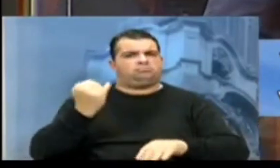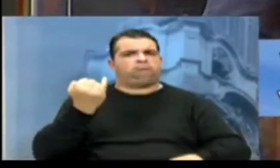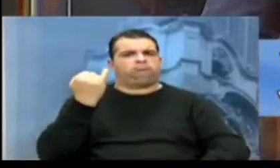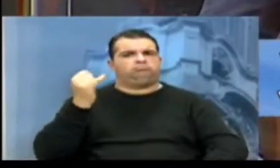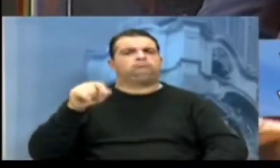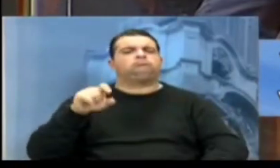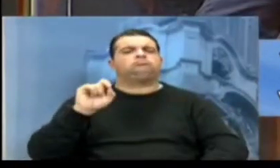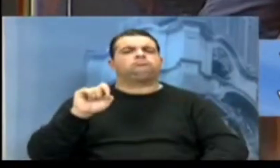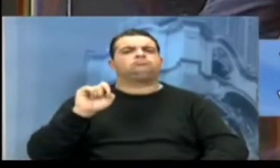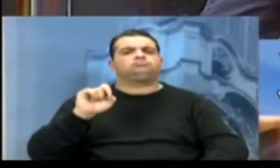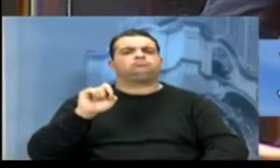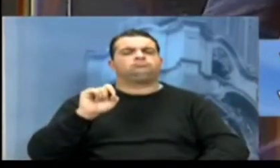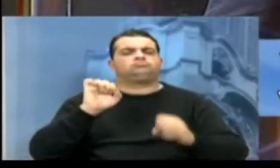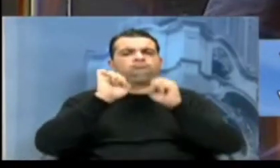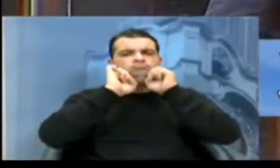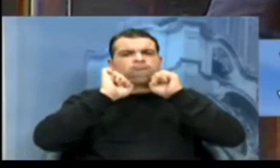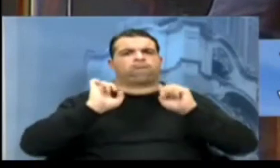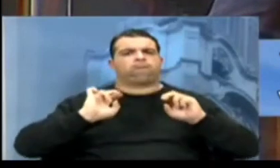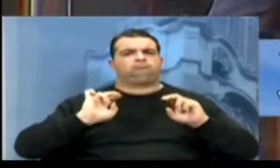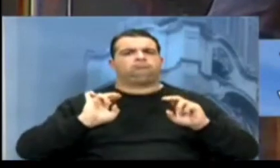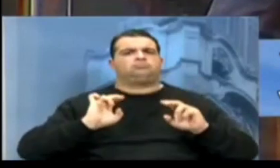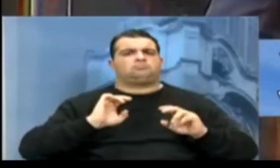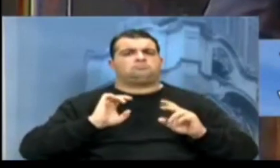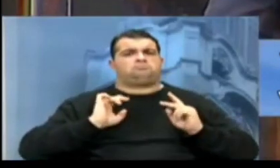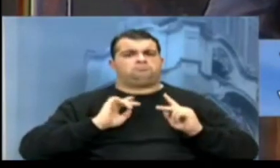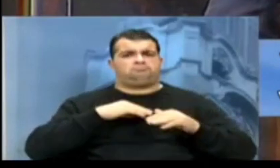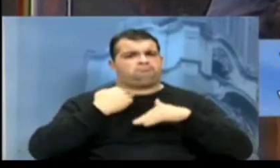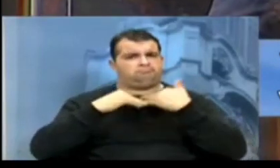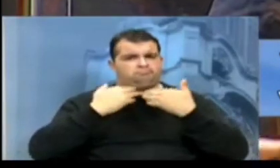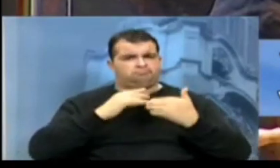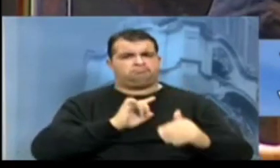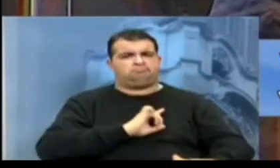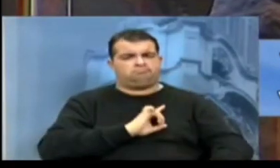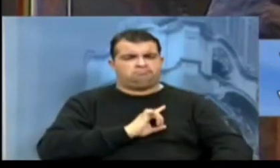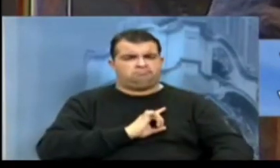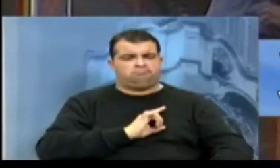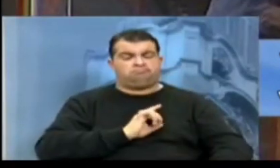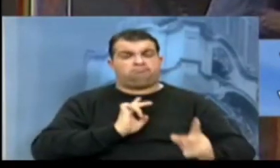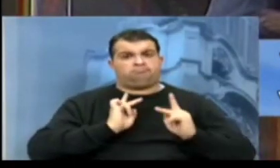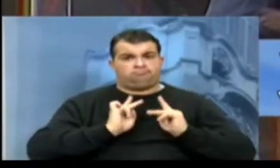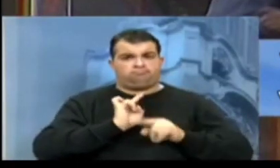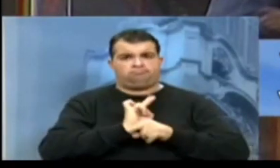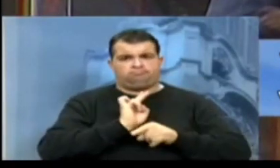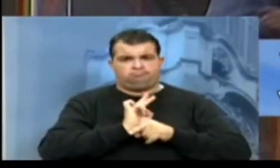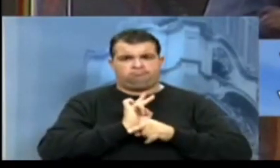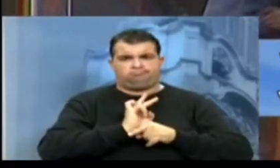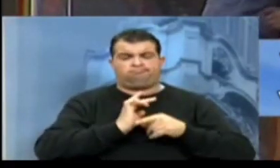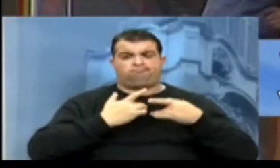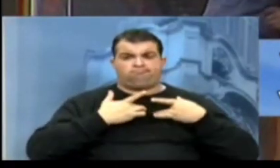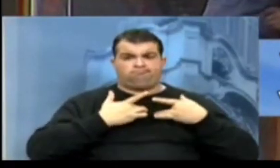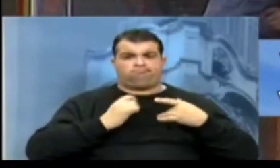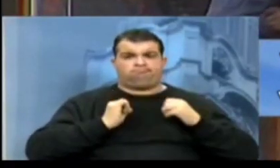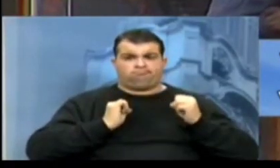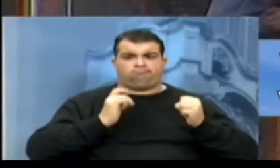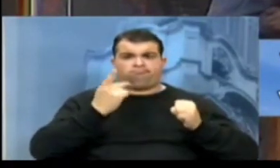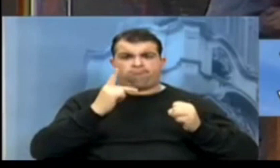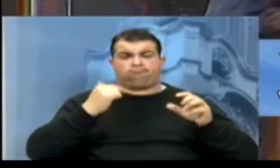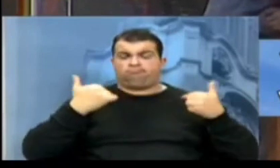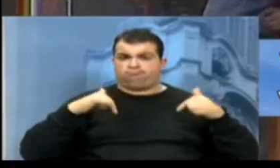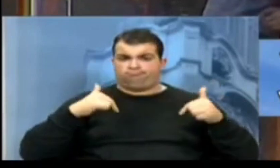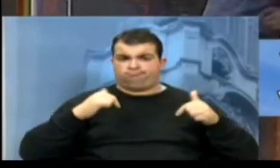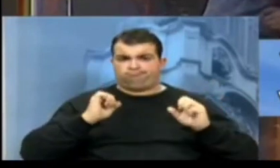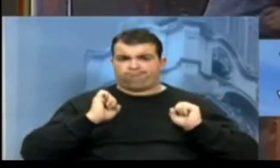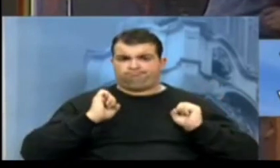o Departamento de Homicídios, os delegados e agentes dedicados ao seu serviço,